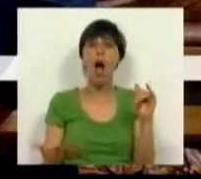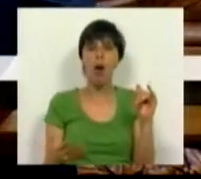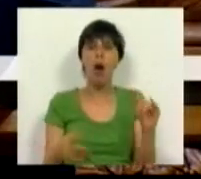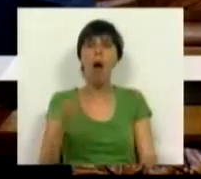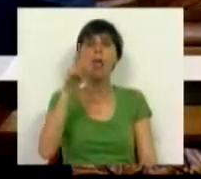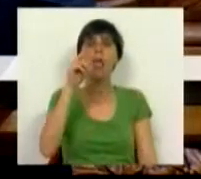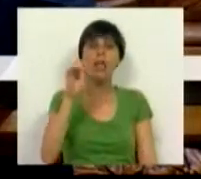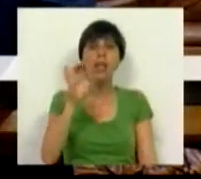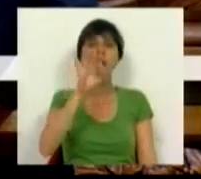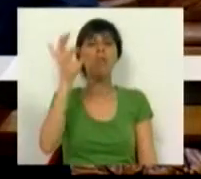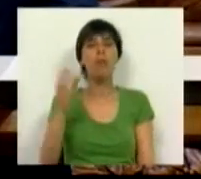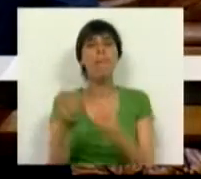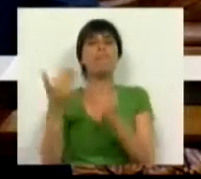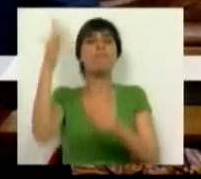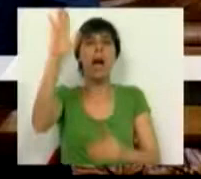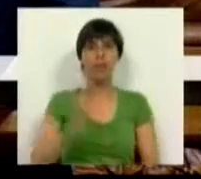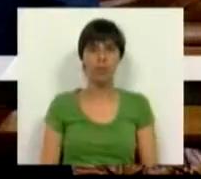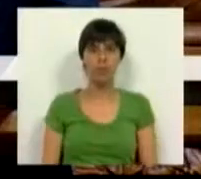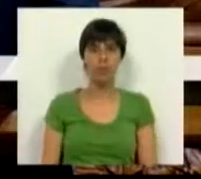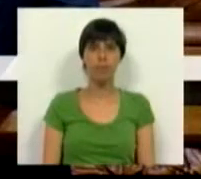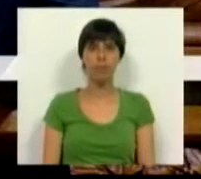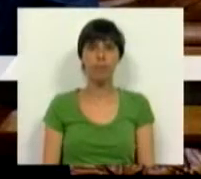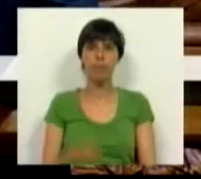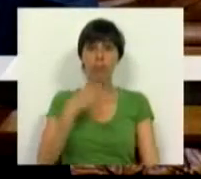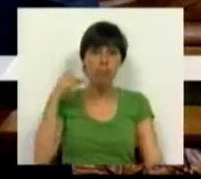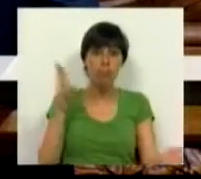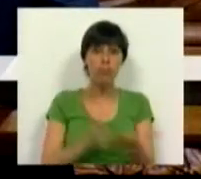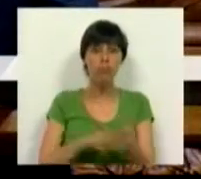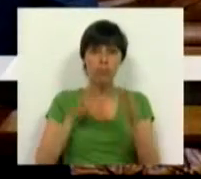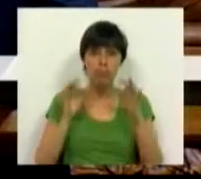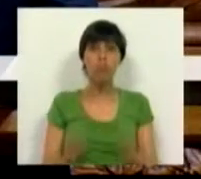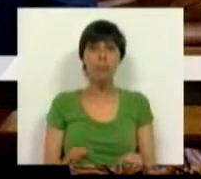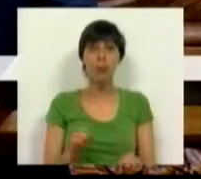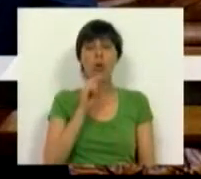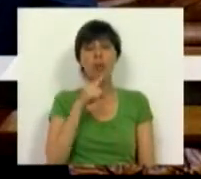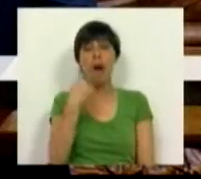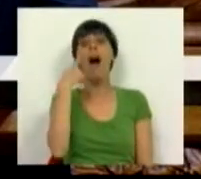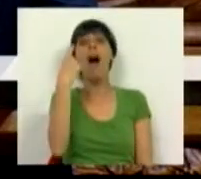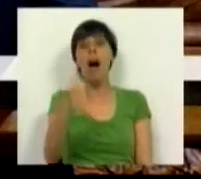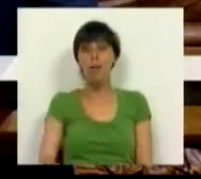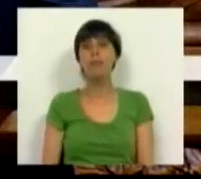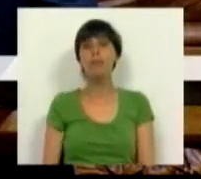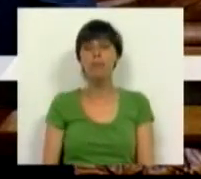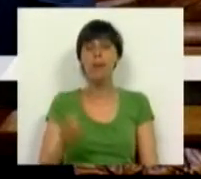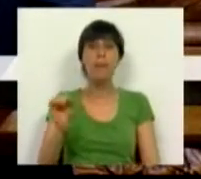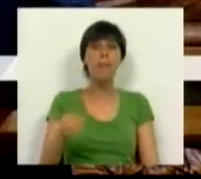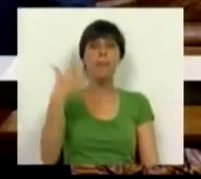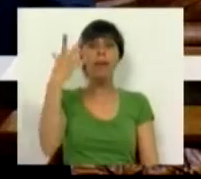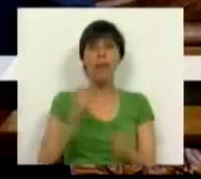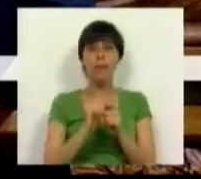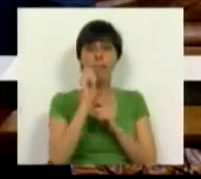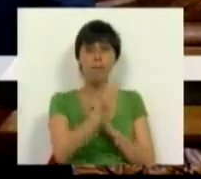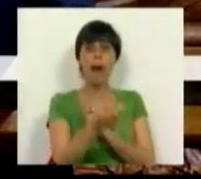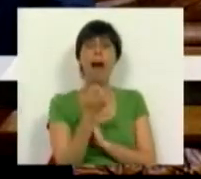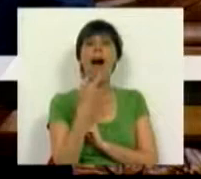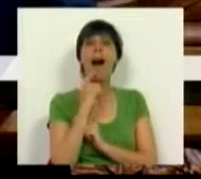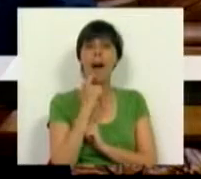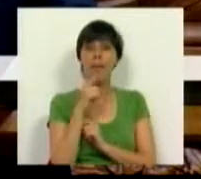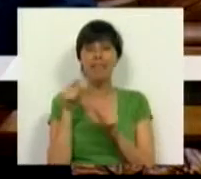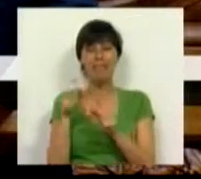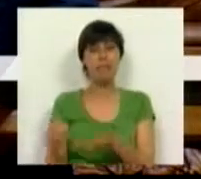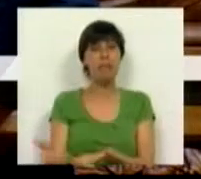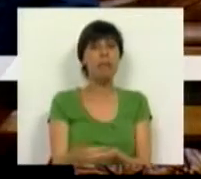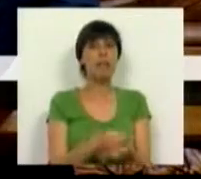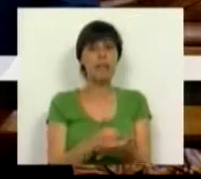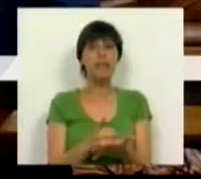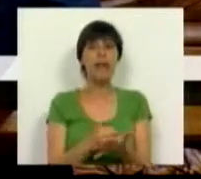30% superior. Afinal, o que se pode verificar é que na primeira prestação de abril esta